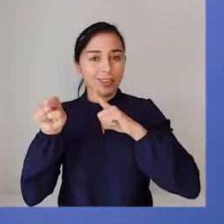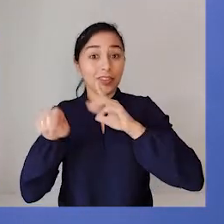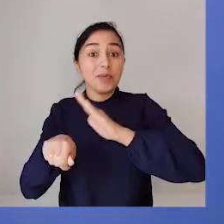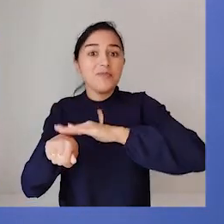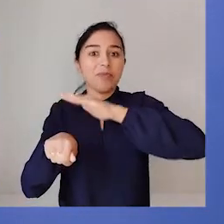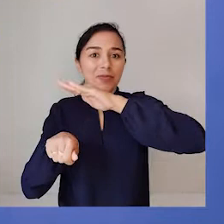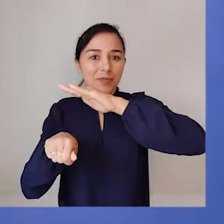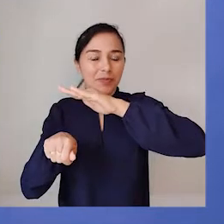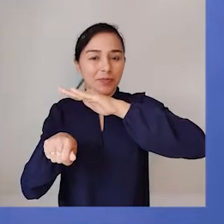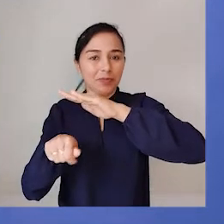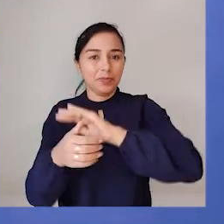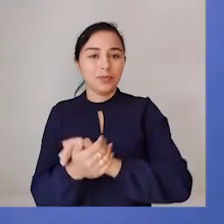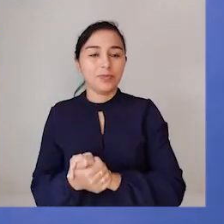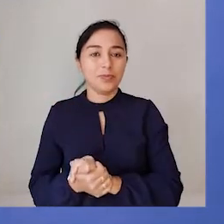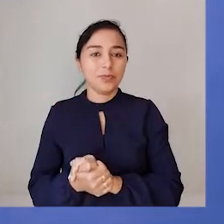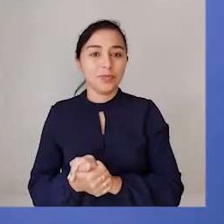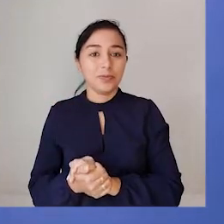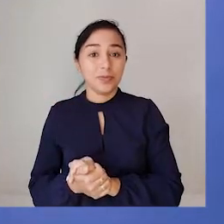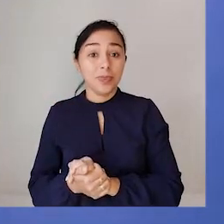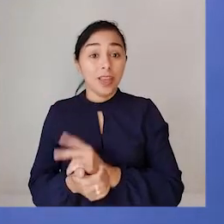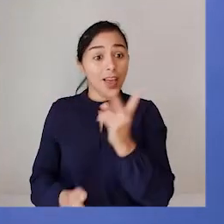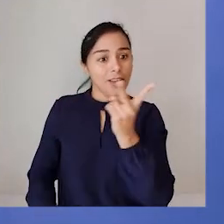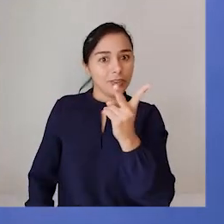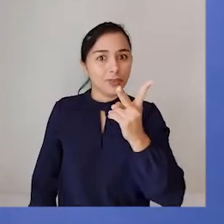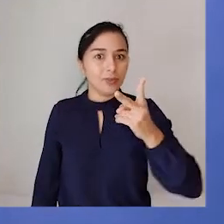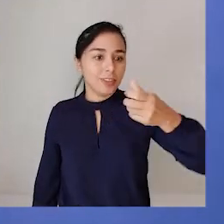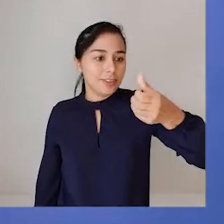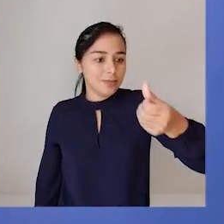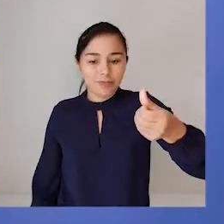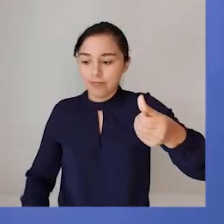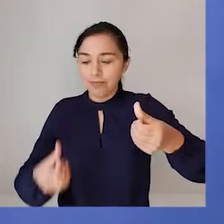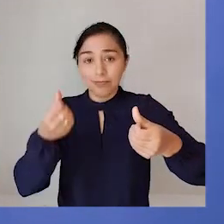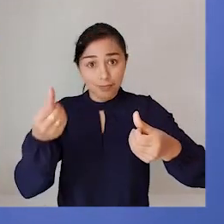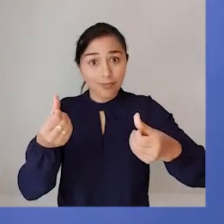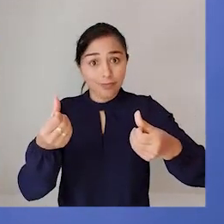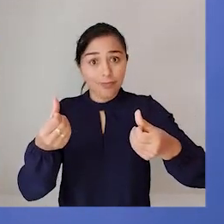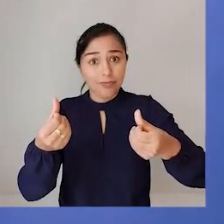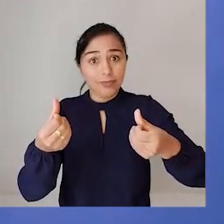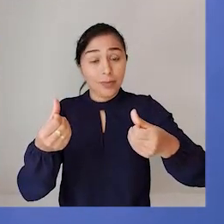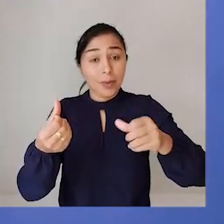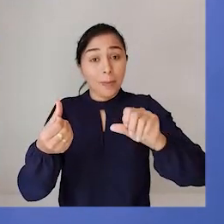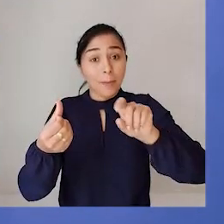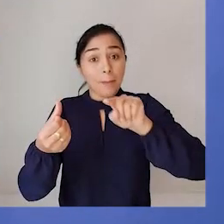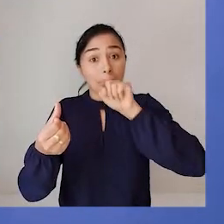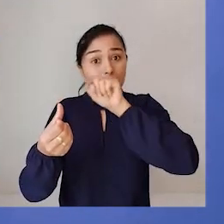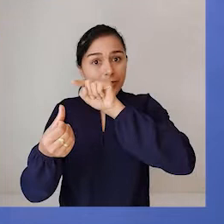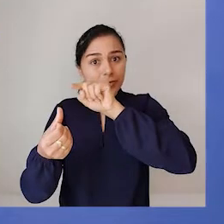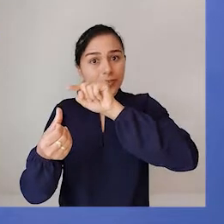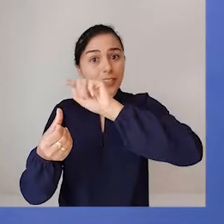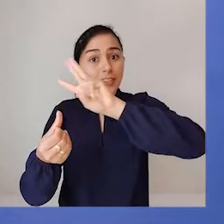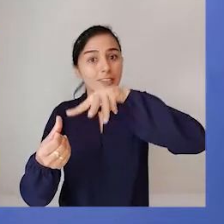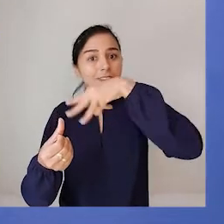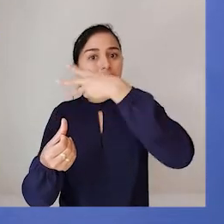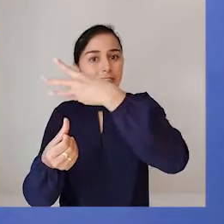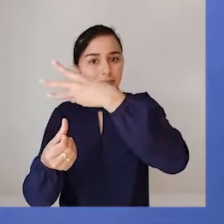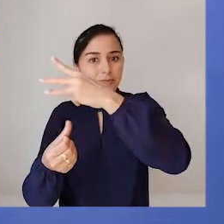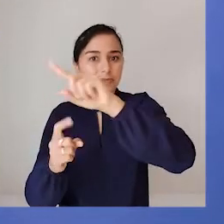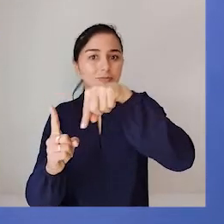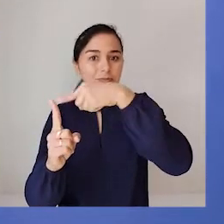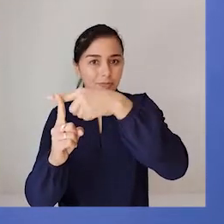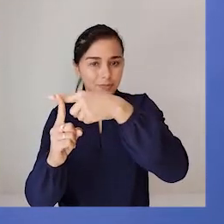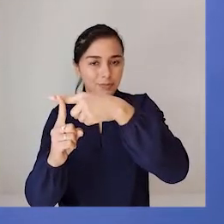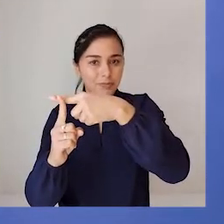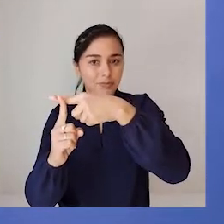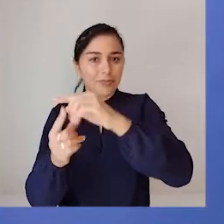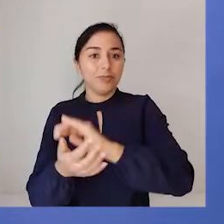Elas duas têm a quantidade de seis, só que a Mariana tem três a mais. Então, nós